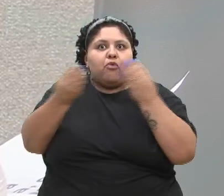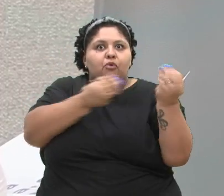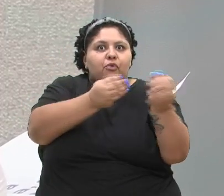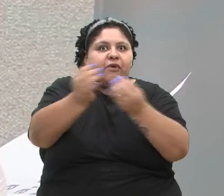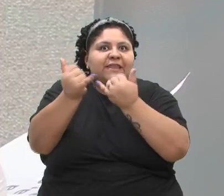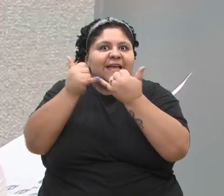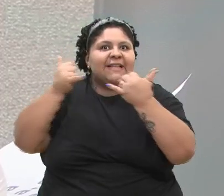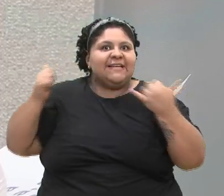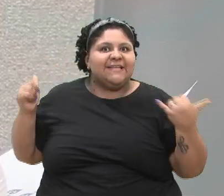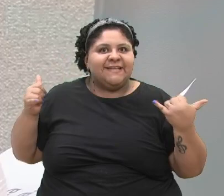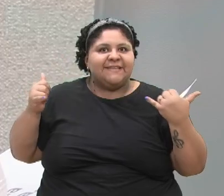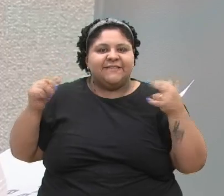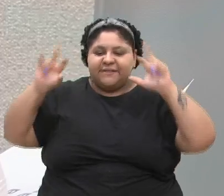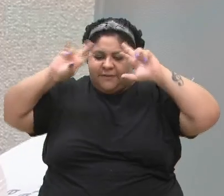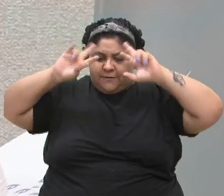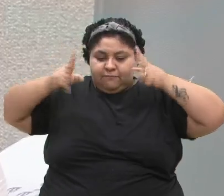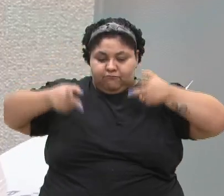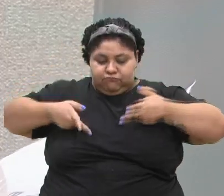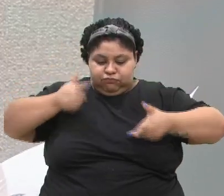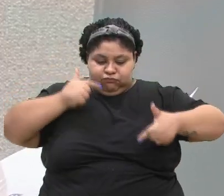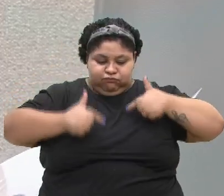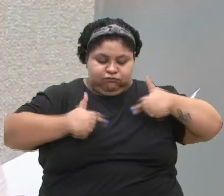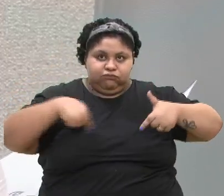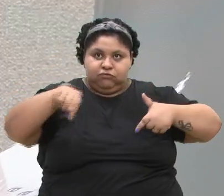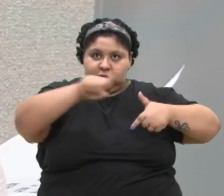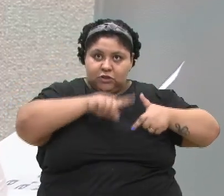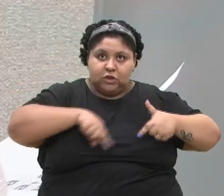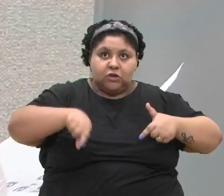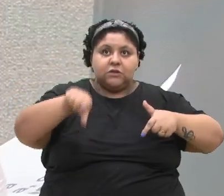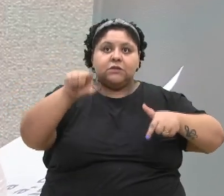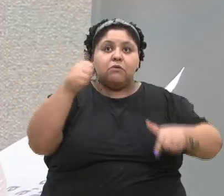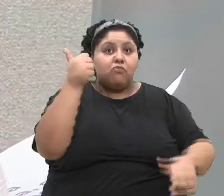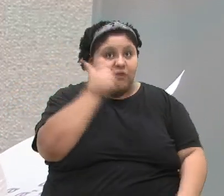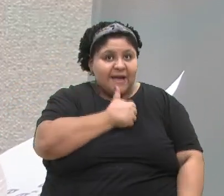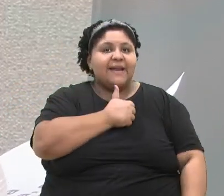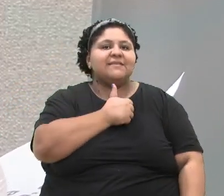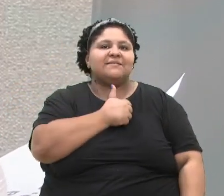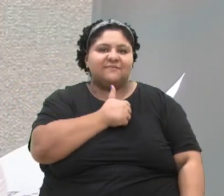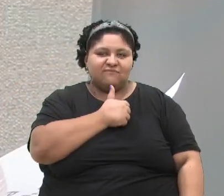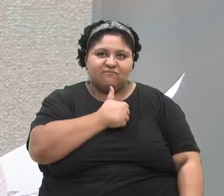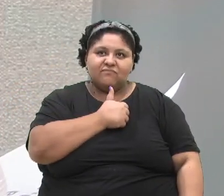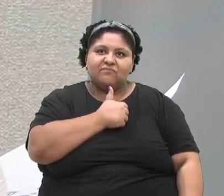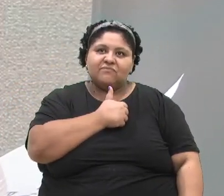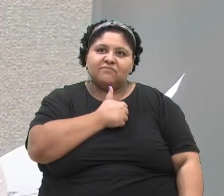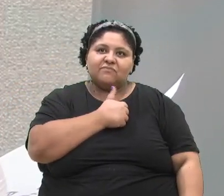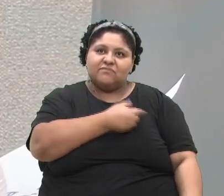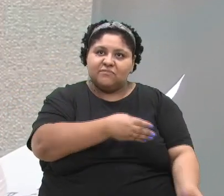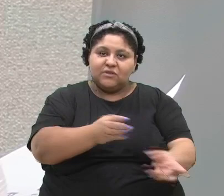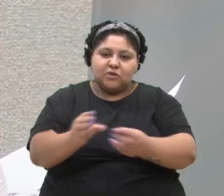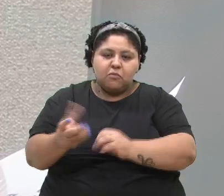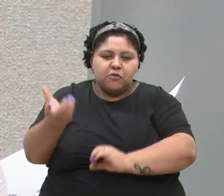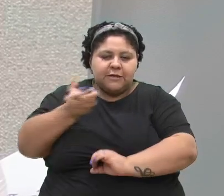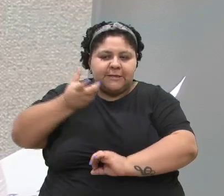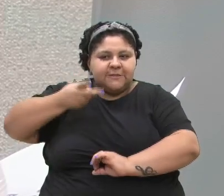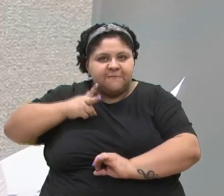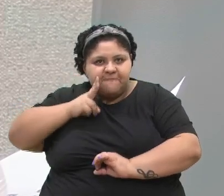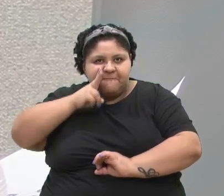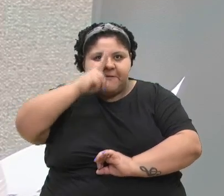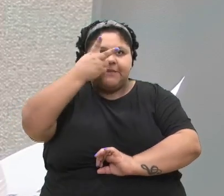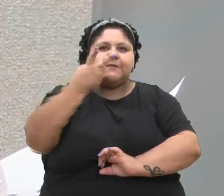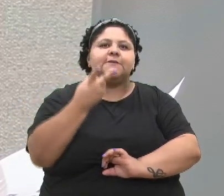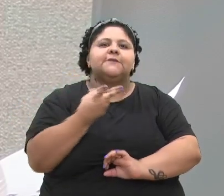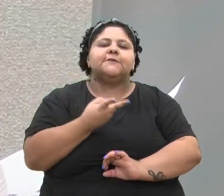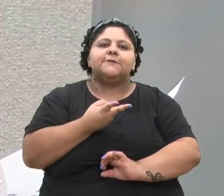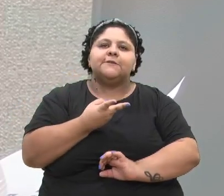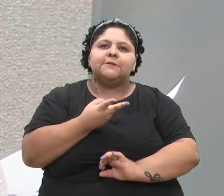reconhecendo o trabalho de nós, mulheres, e com muita vontade de vencer, e com